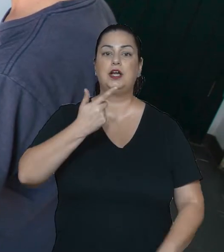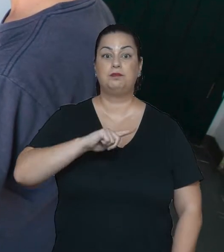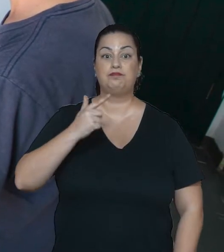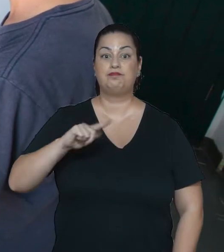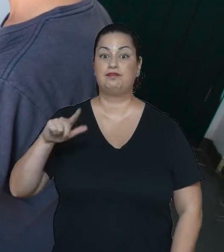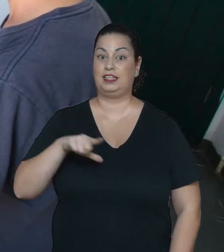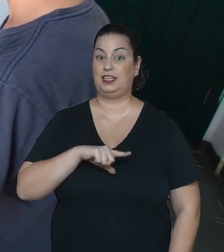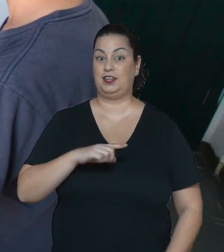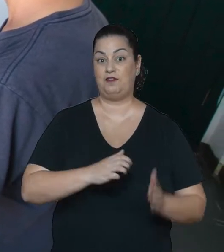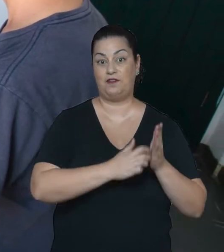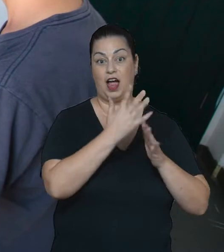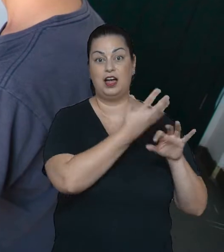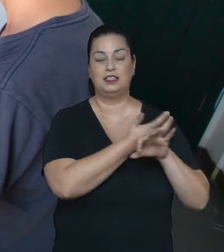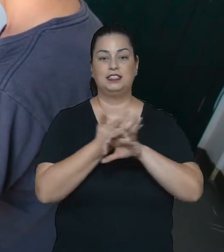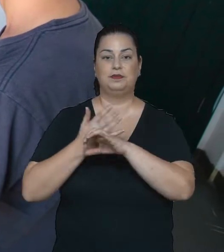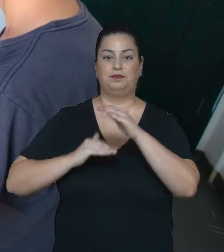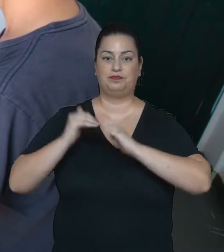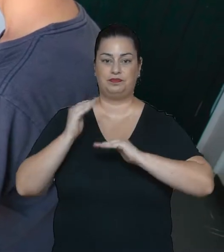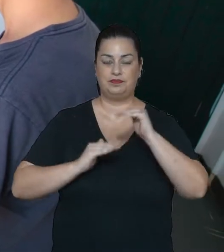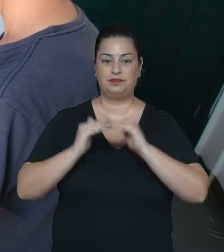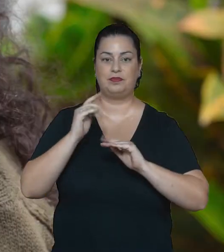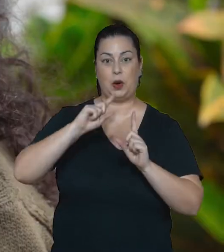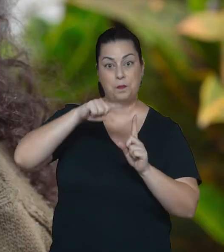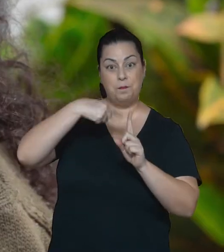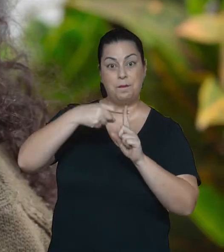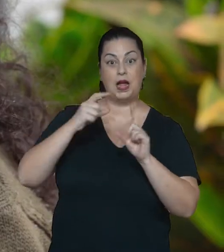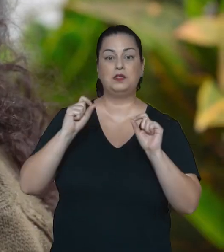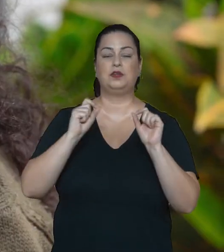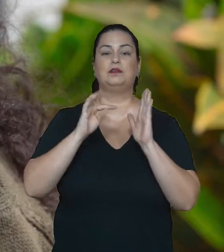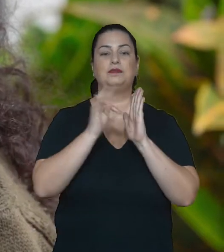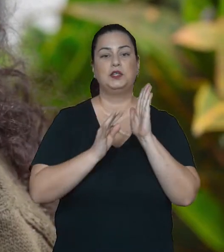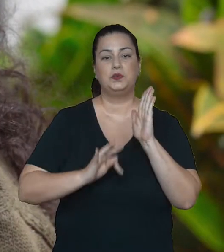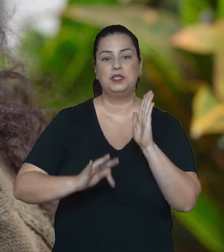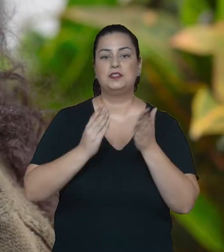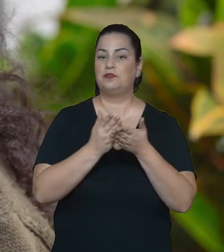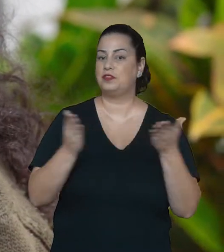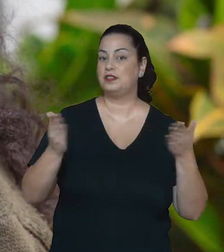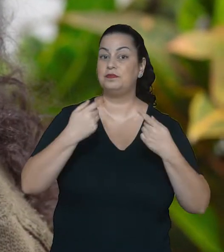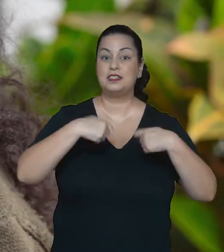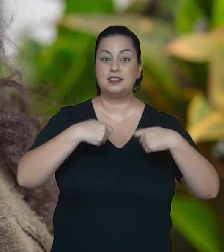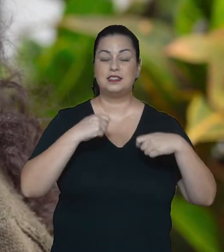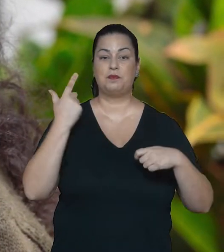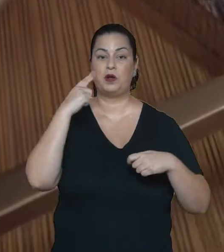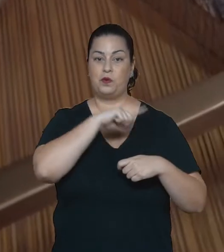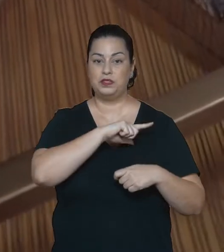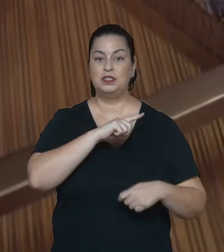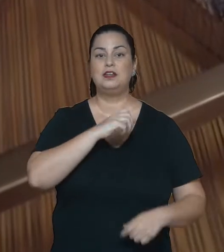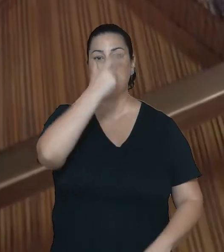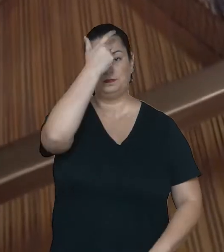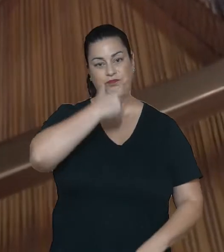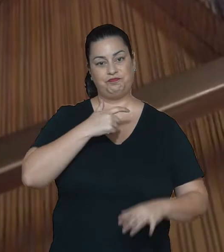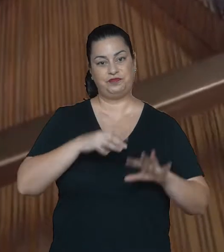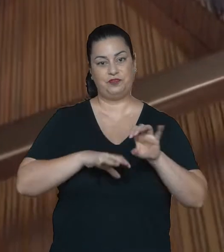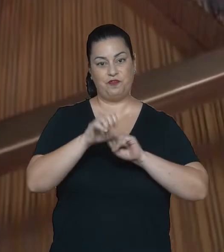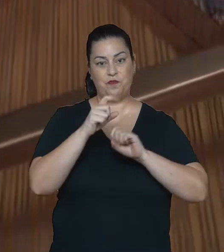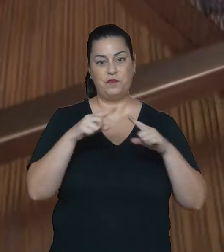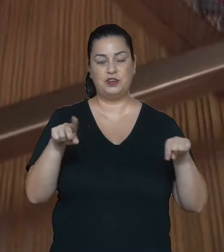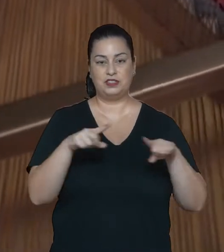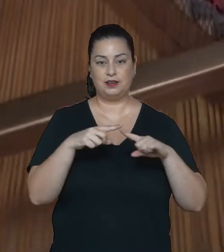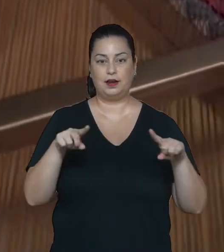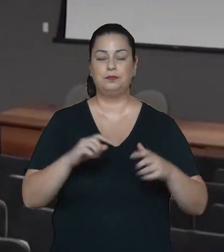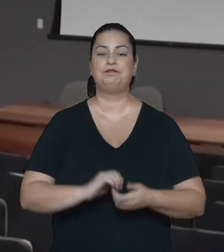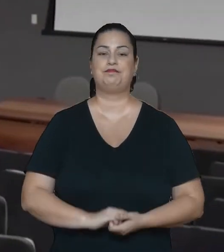bastante intensa com as disciplinas práticas e também com as teorias necessárias para a